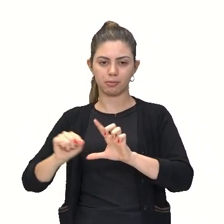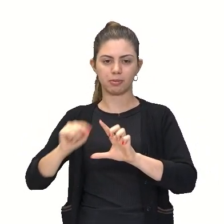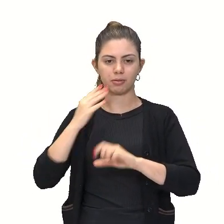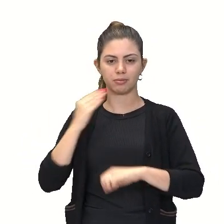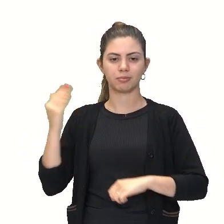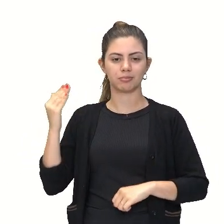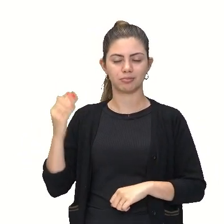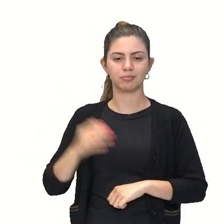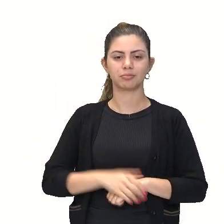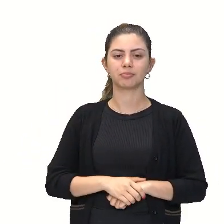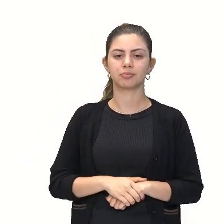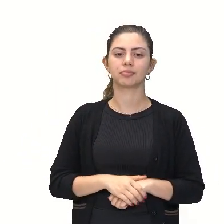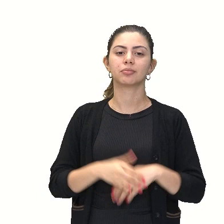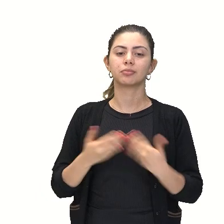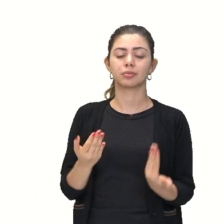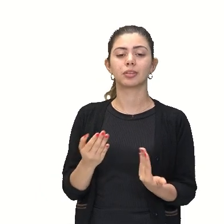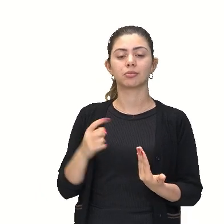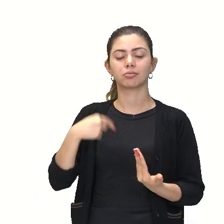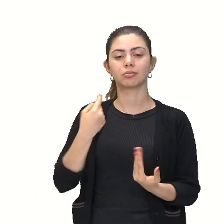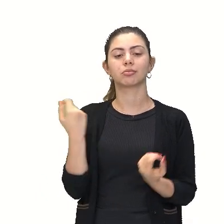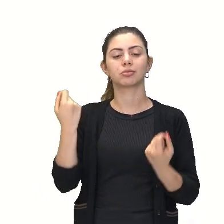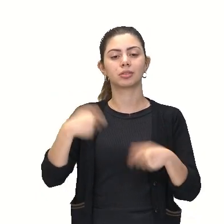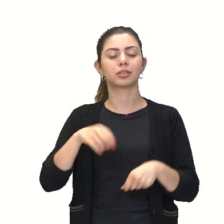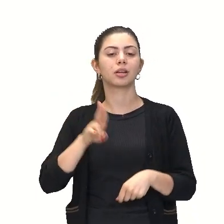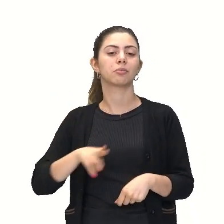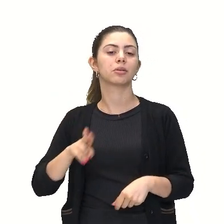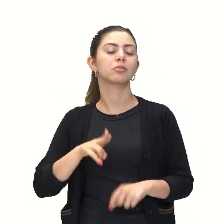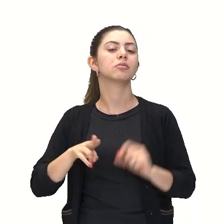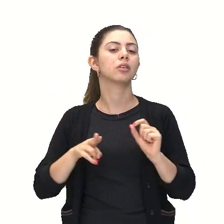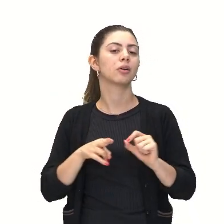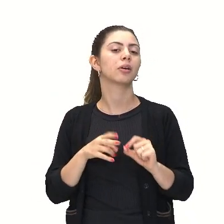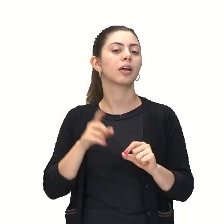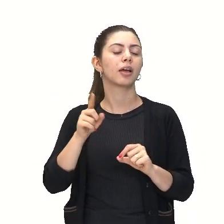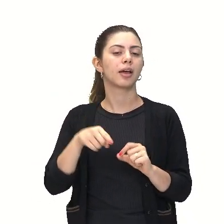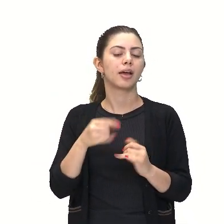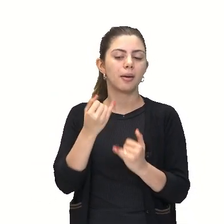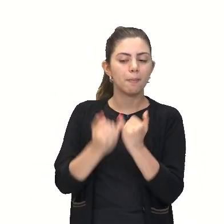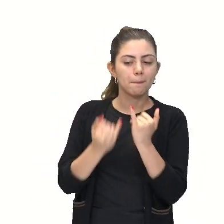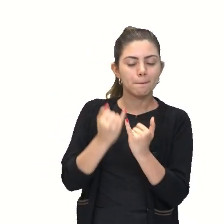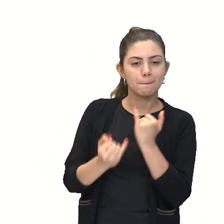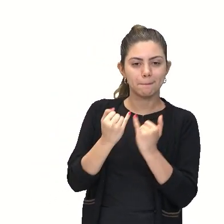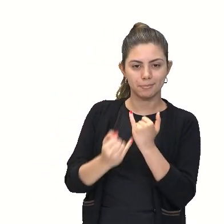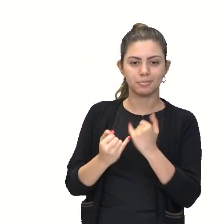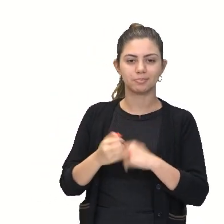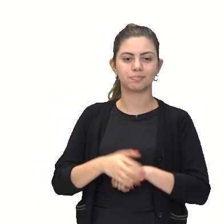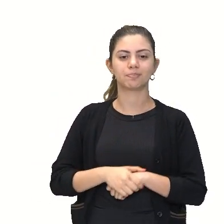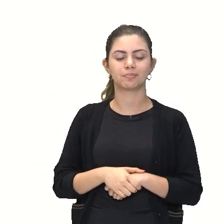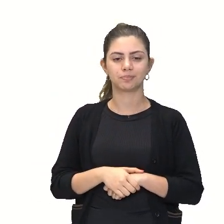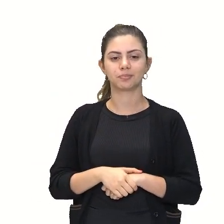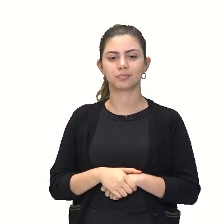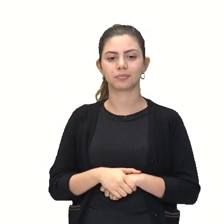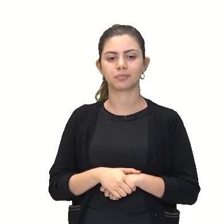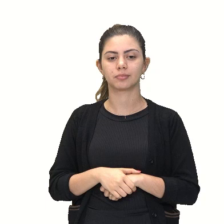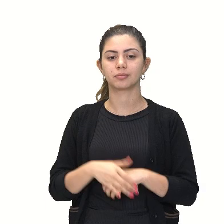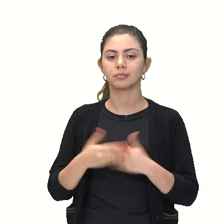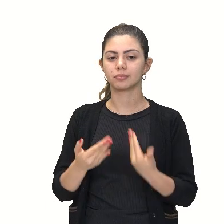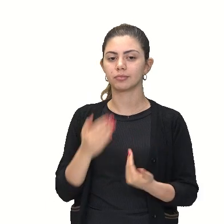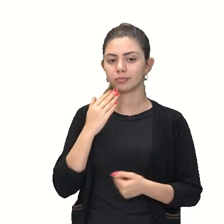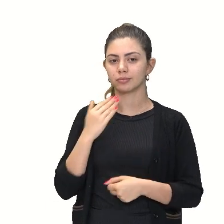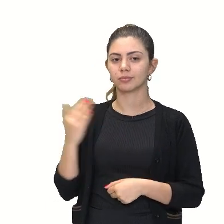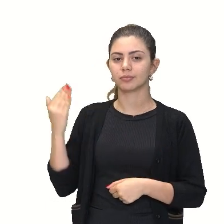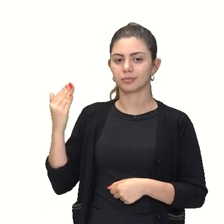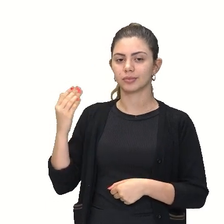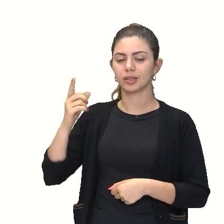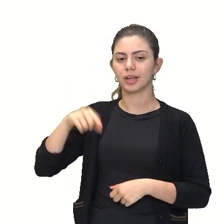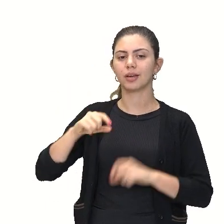certo? Eu consigo utilizar os critérios de semelhança. Porque, olha, este se sobrepõe a